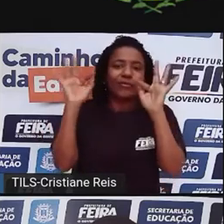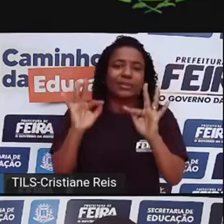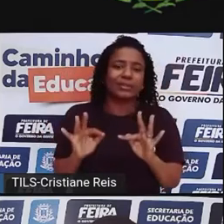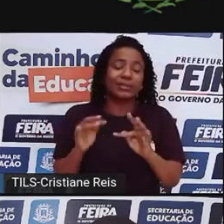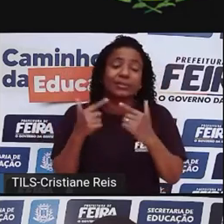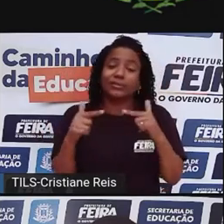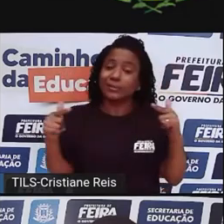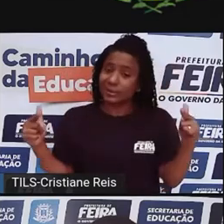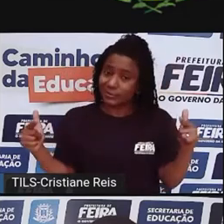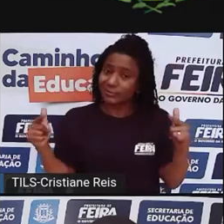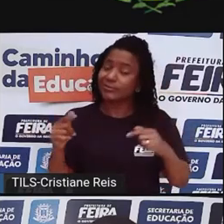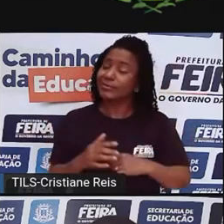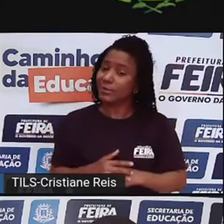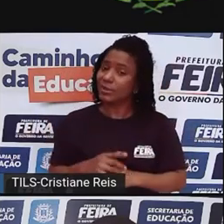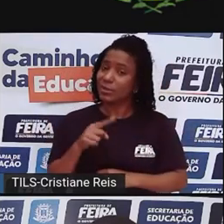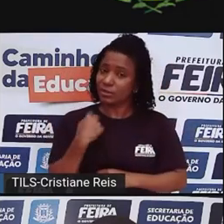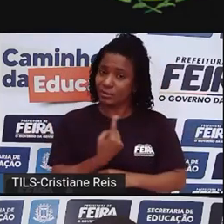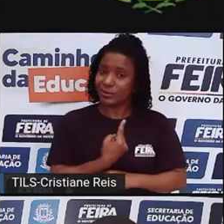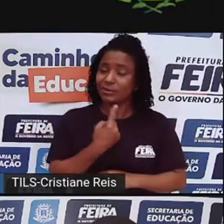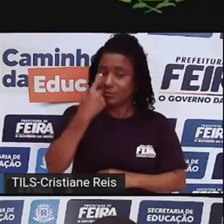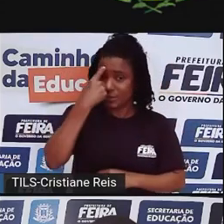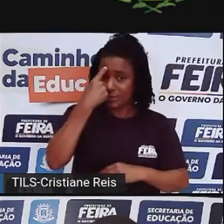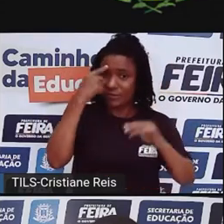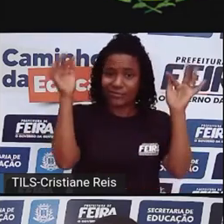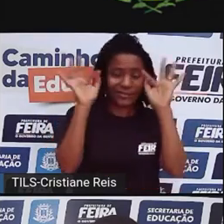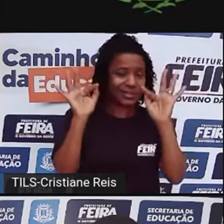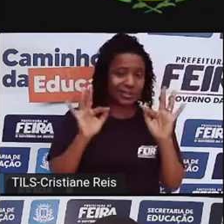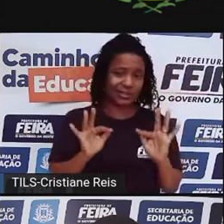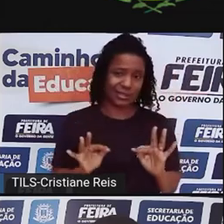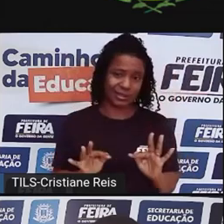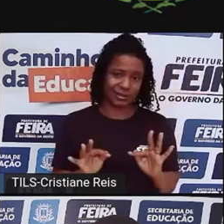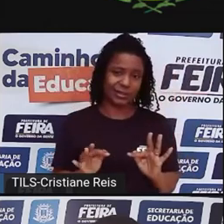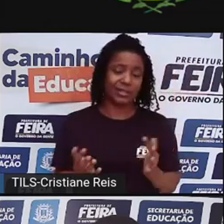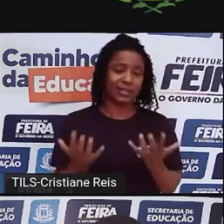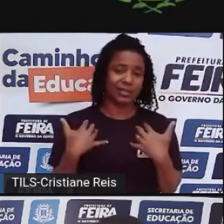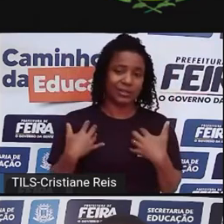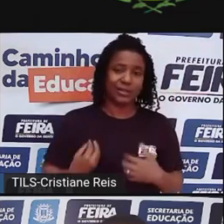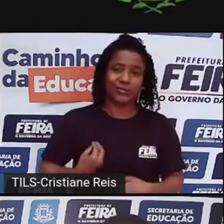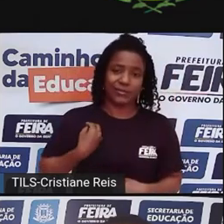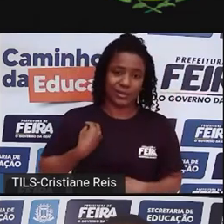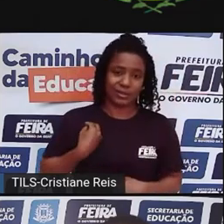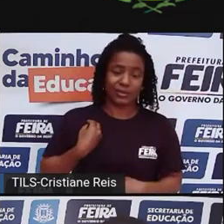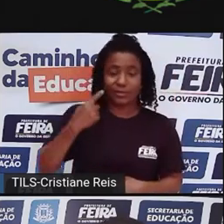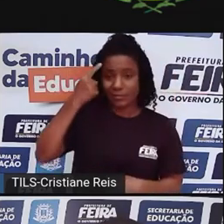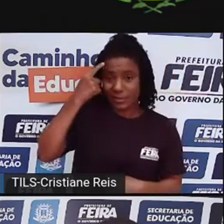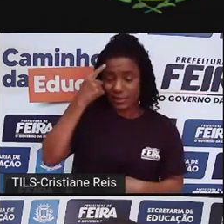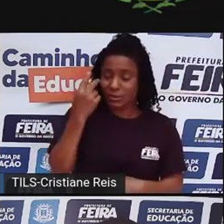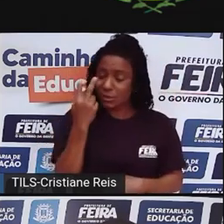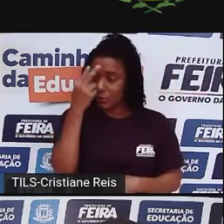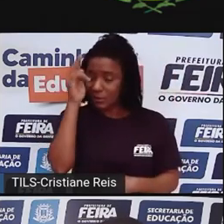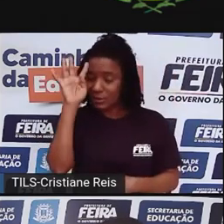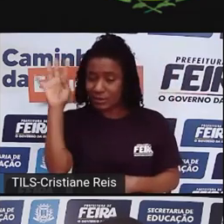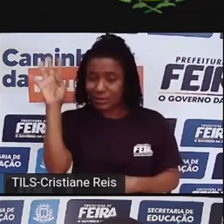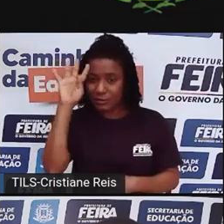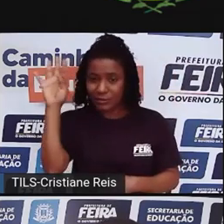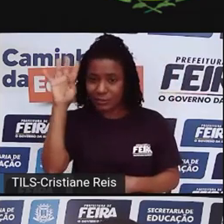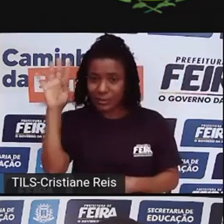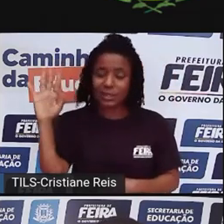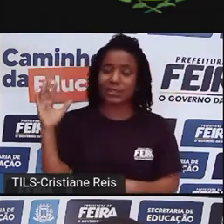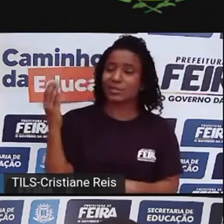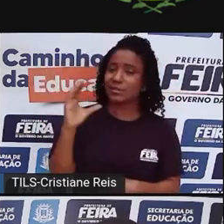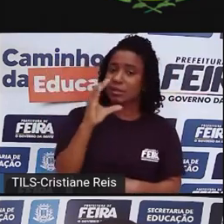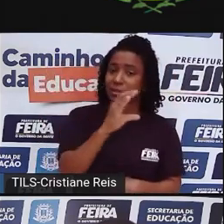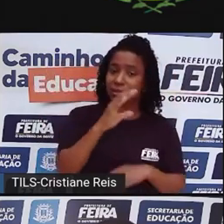é pensar a felicidade da nossa vida. Não é meramente uma perspectiva teórica, uma abordagem científica